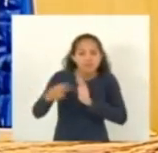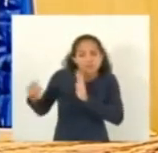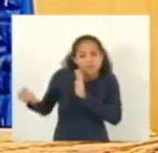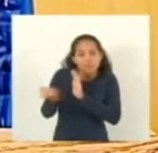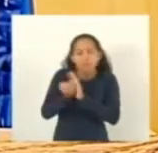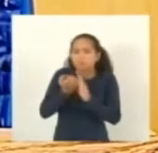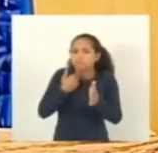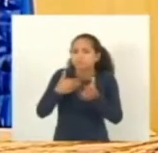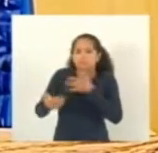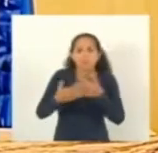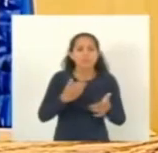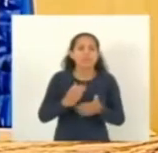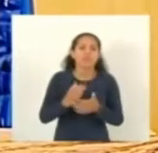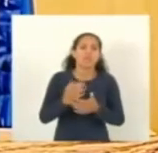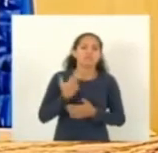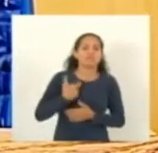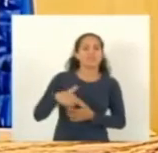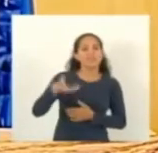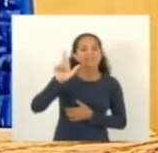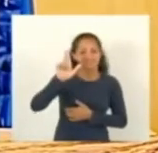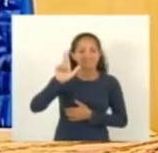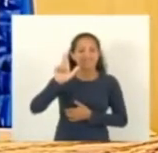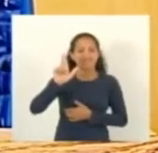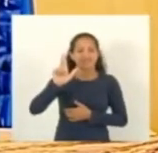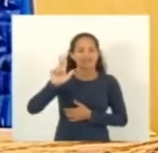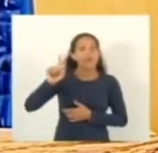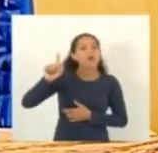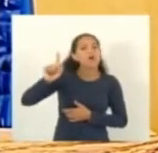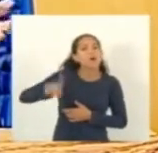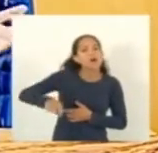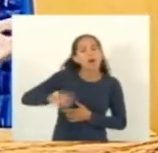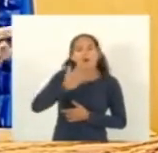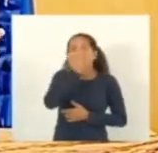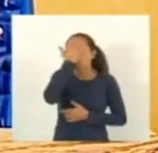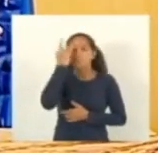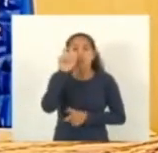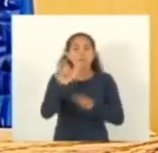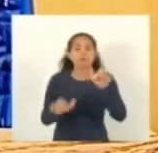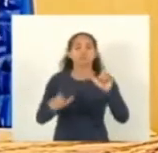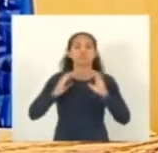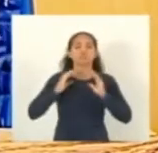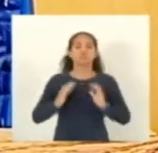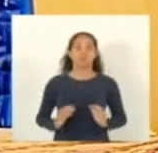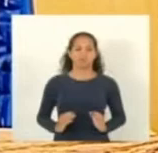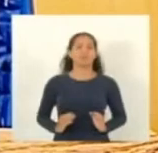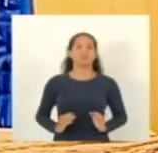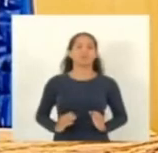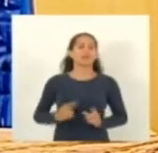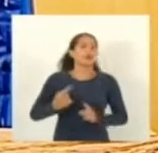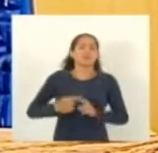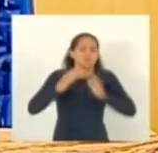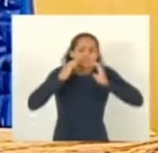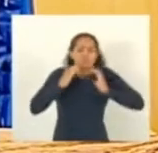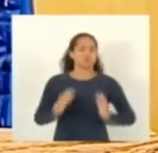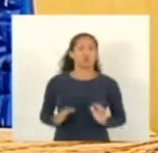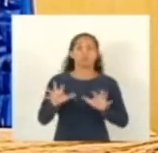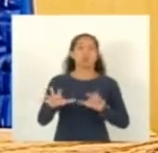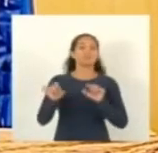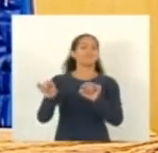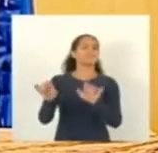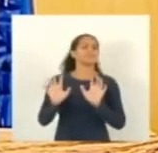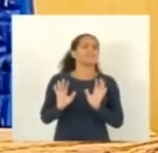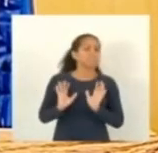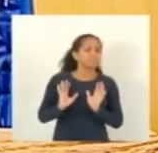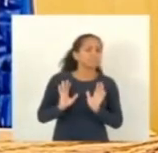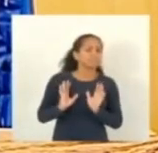questão religiosa deputado Danilo da questão de como o ser humano se comporta e por que que ele se comporta